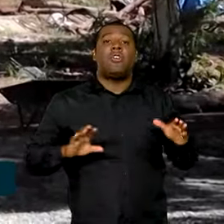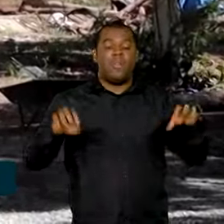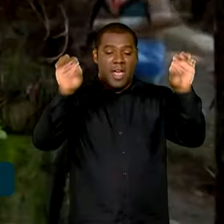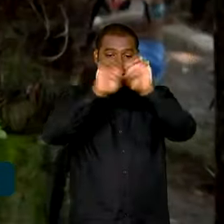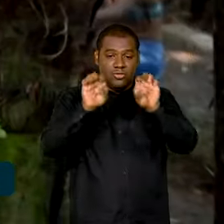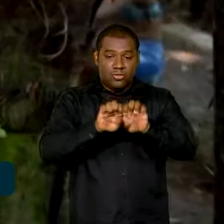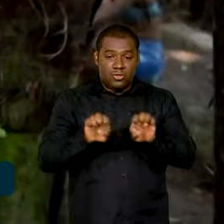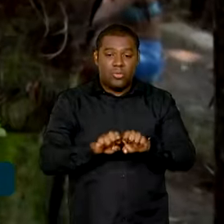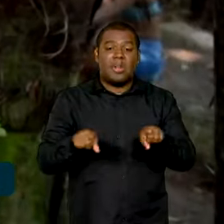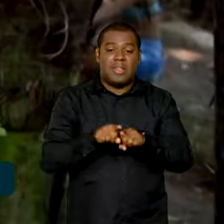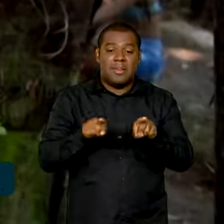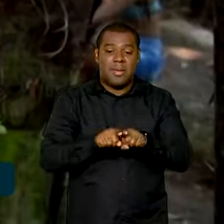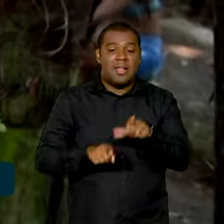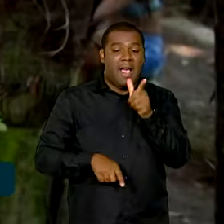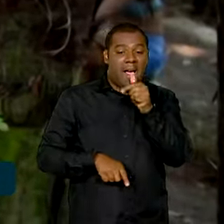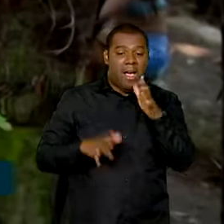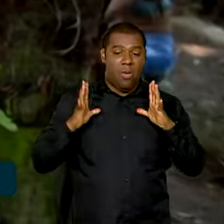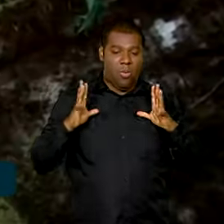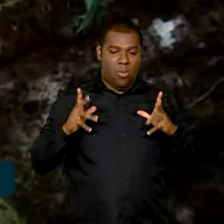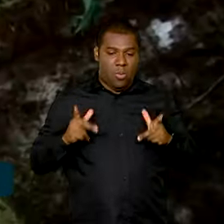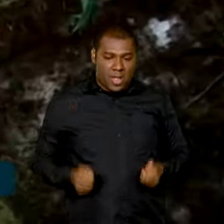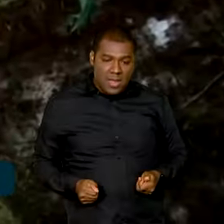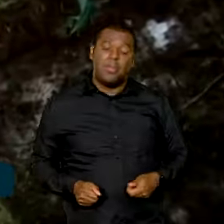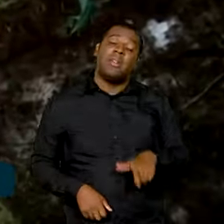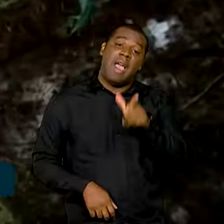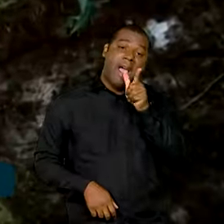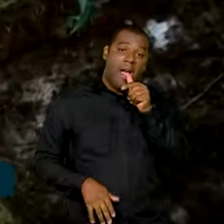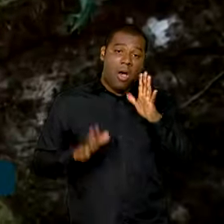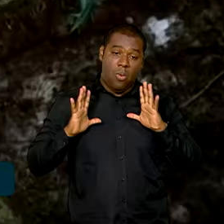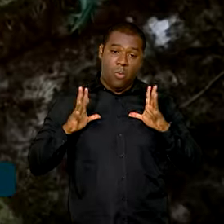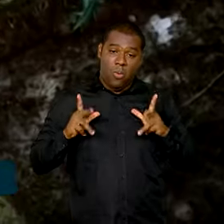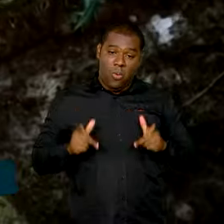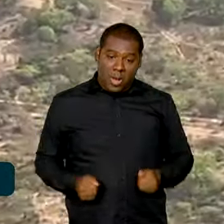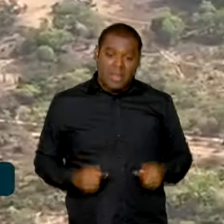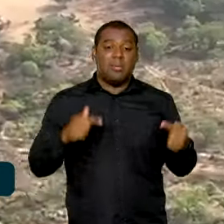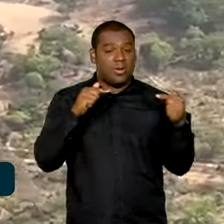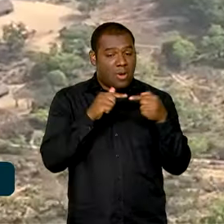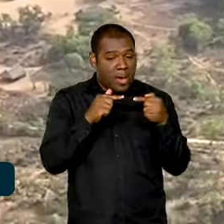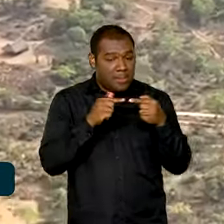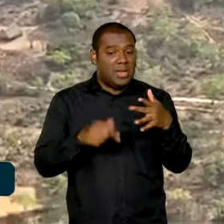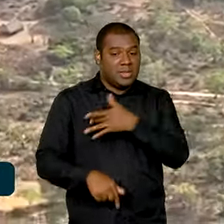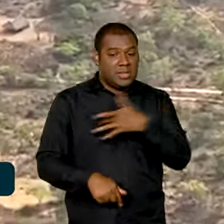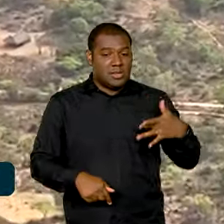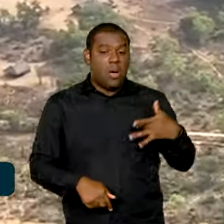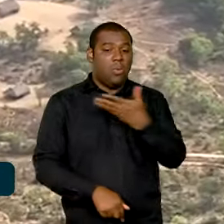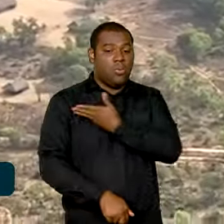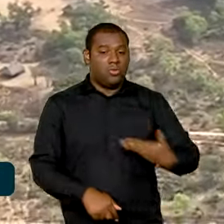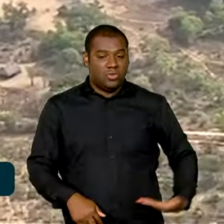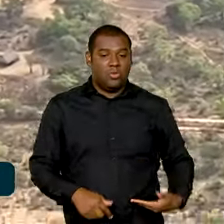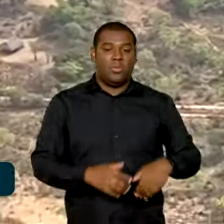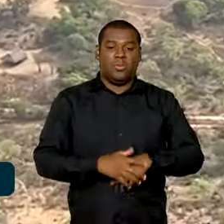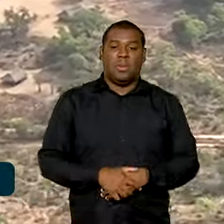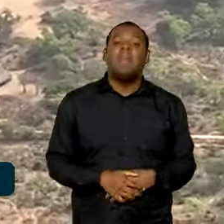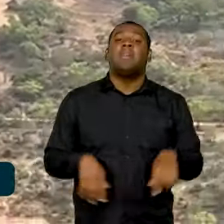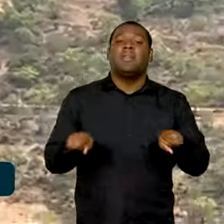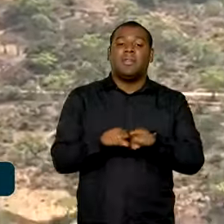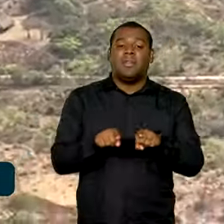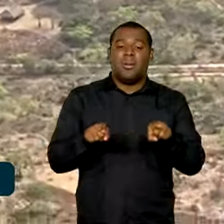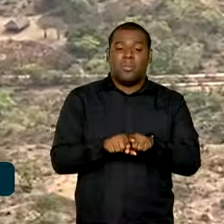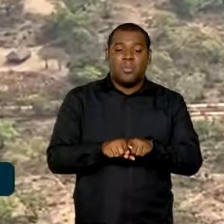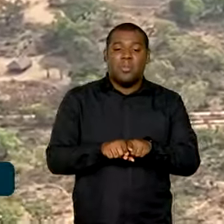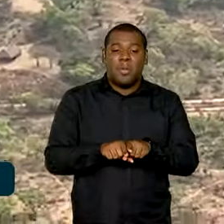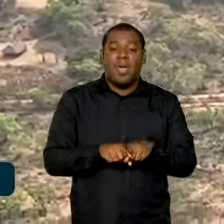potável, uma questão de saúde pública. Outra meta do plano é quadruplicar o total de territórios indígenas